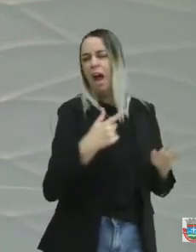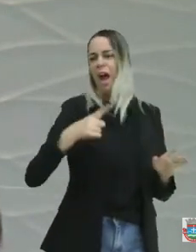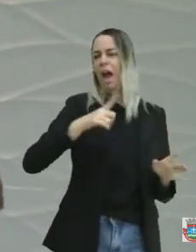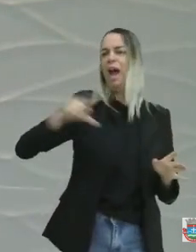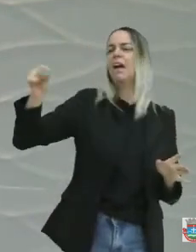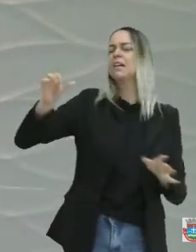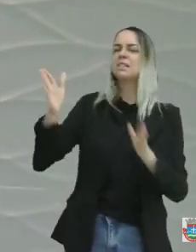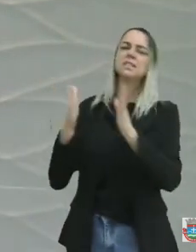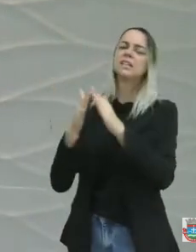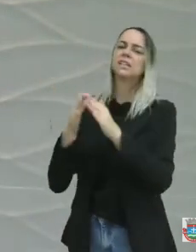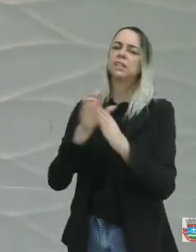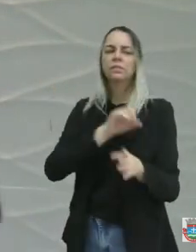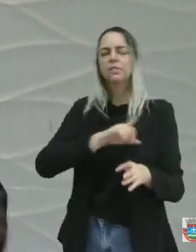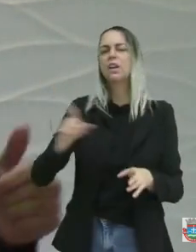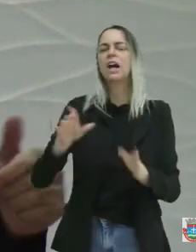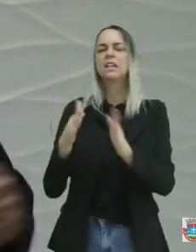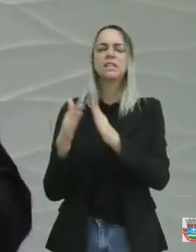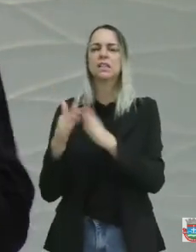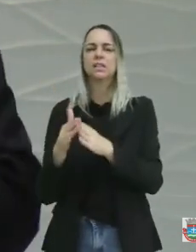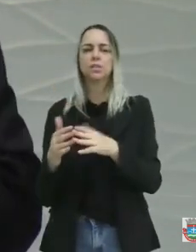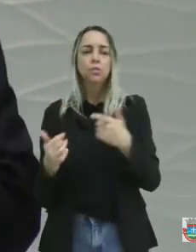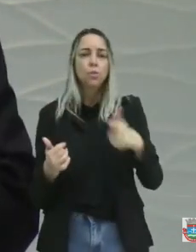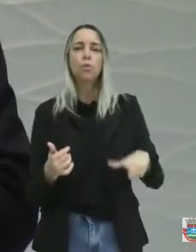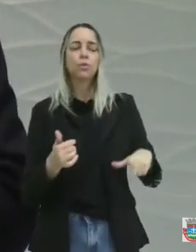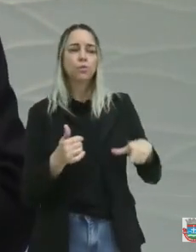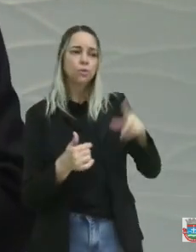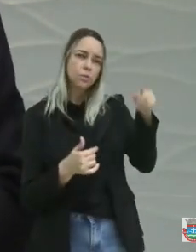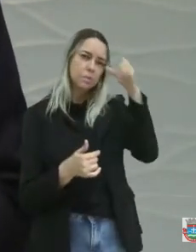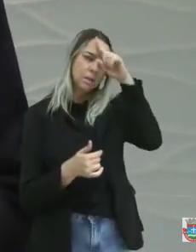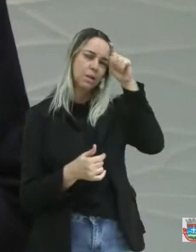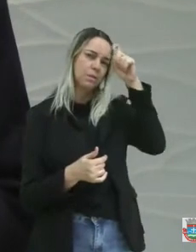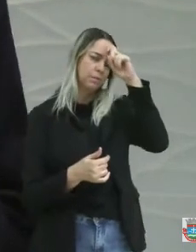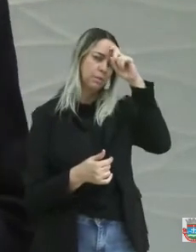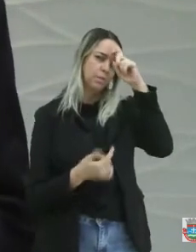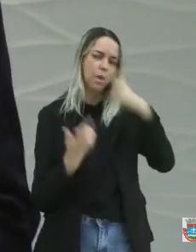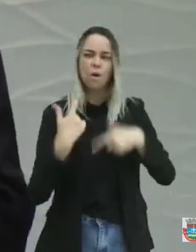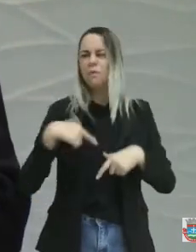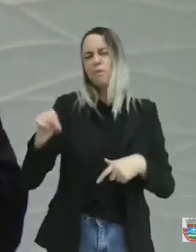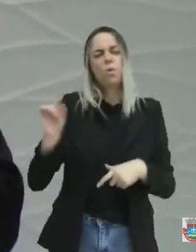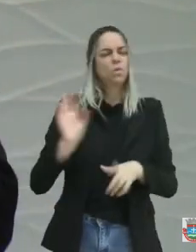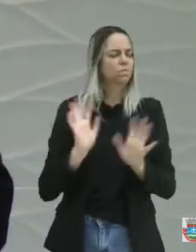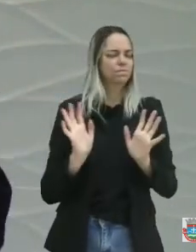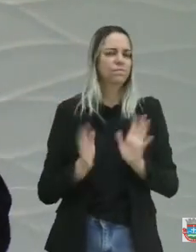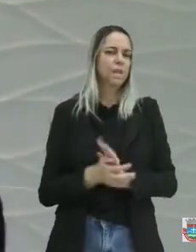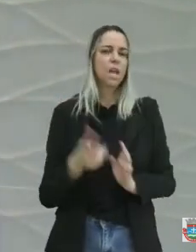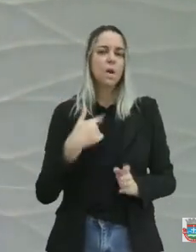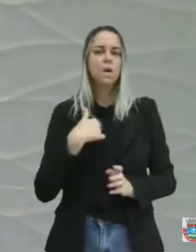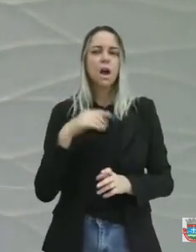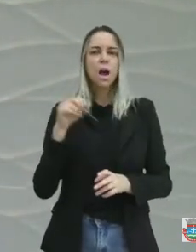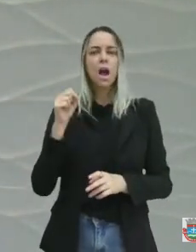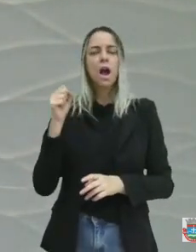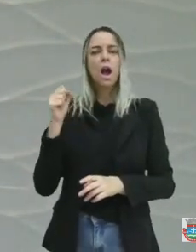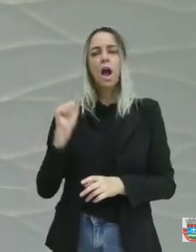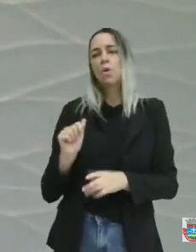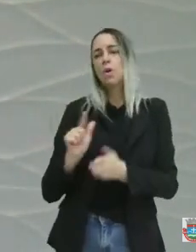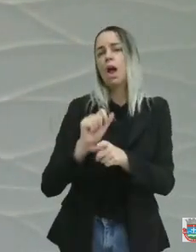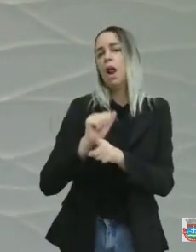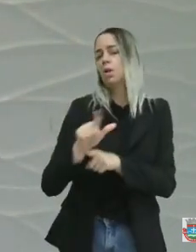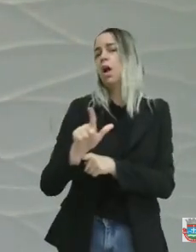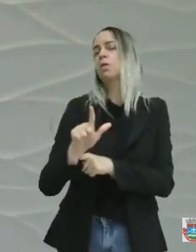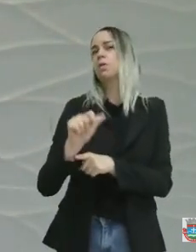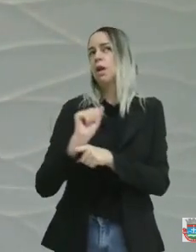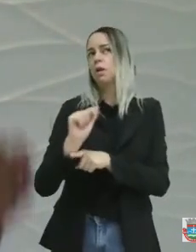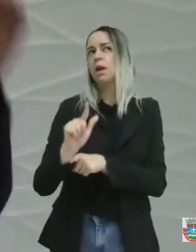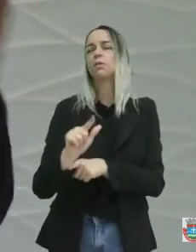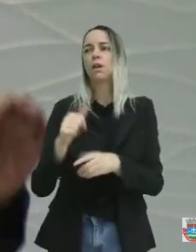vezes. Eu digo, vá para o hospital de novo, se não adianta eu não vou. Aluguei um carro, liguei, aluguei um carro, mandei levar no hospital de